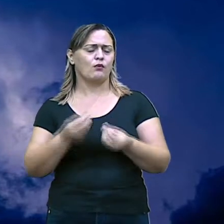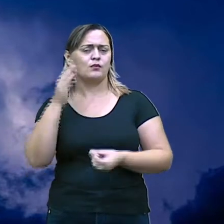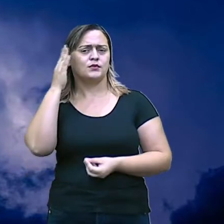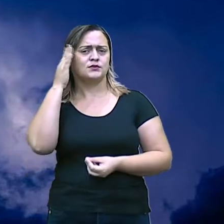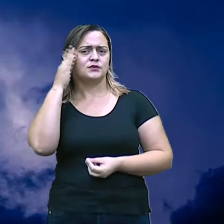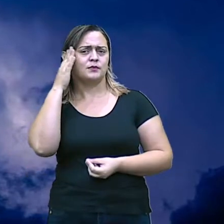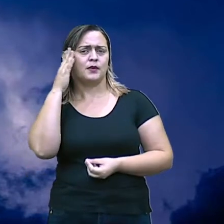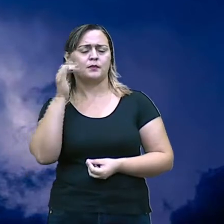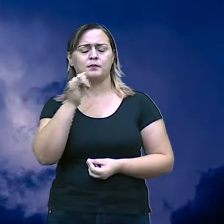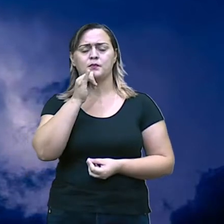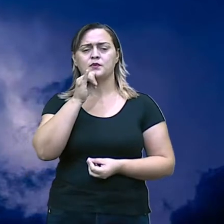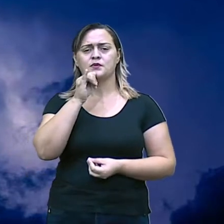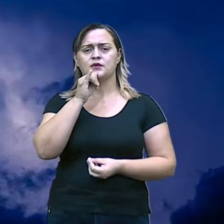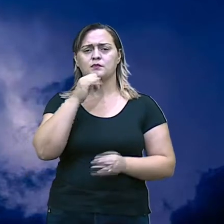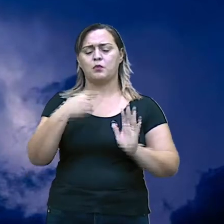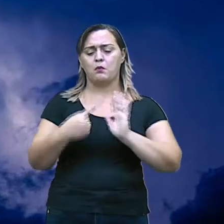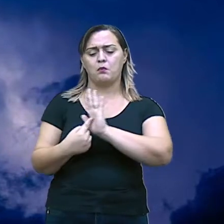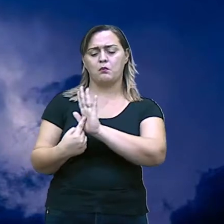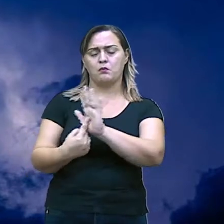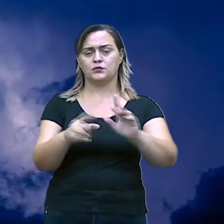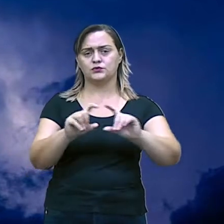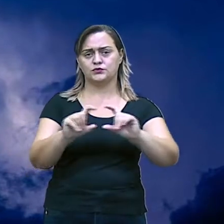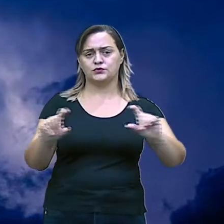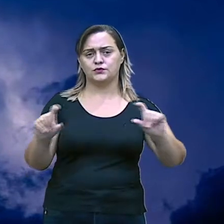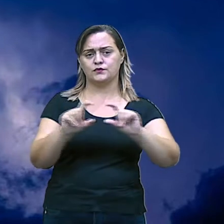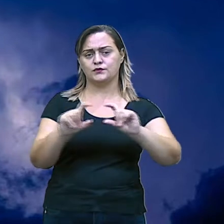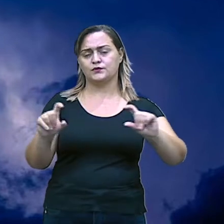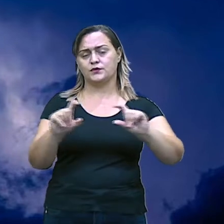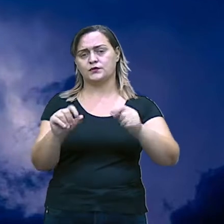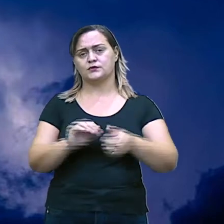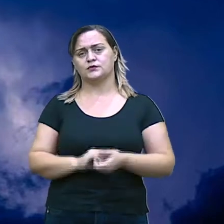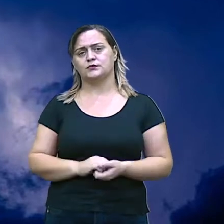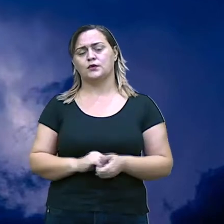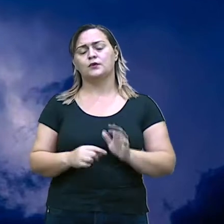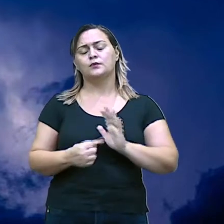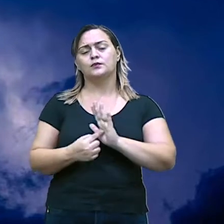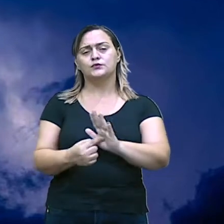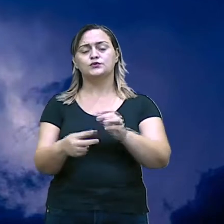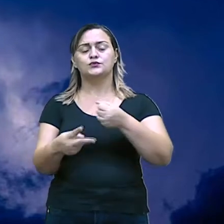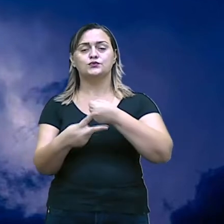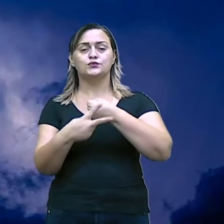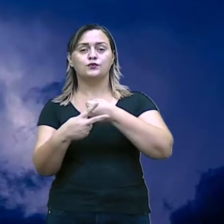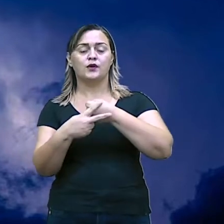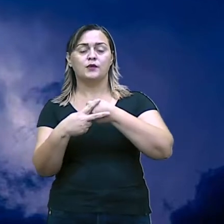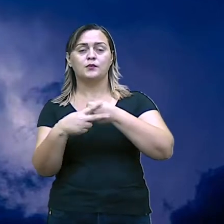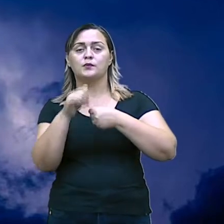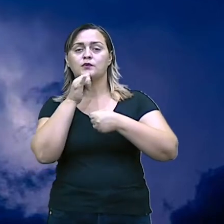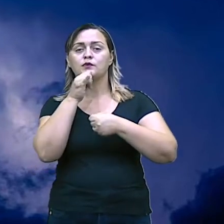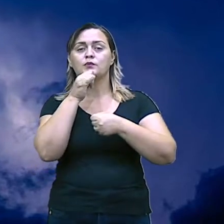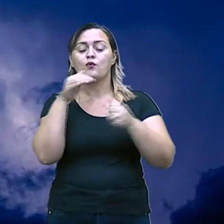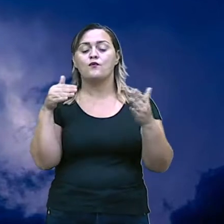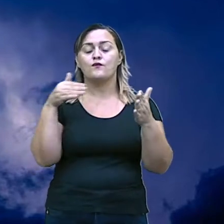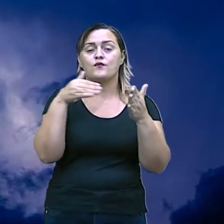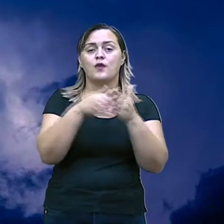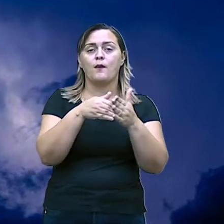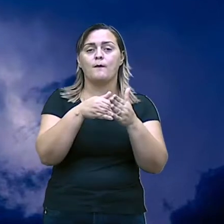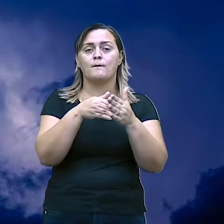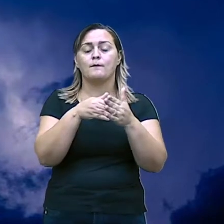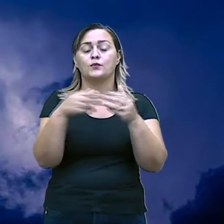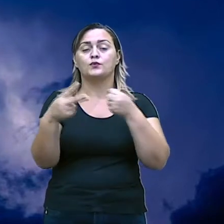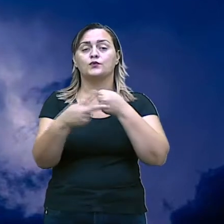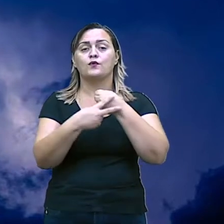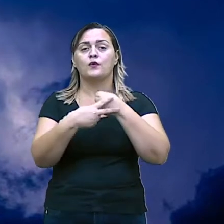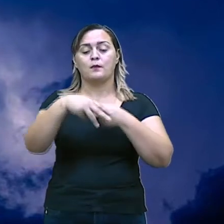é chamada de número, né? É retratada aí pelo esse verbo, por essa desinência, mos. né, eu entendemos que lá, acreditamos.